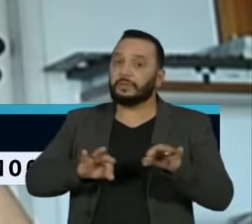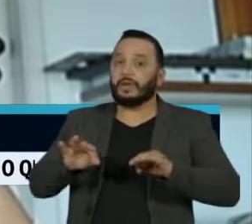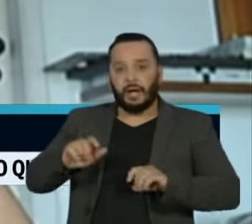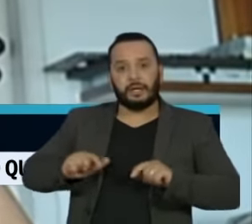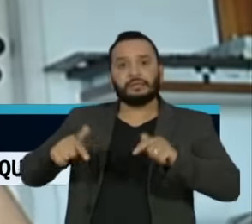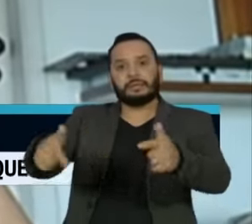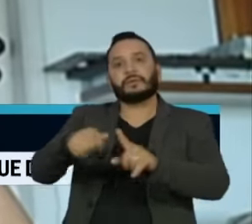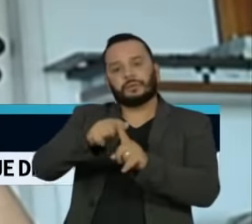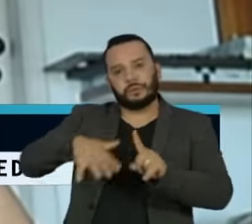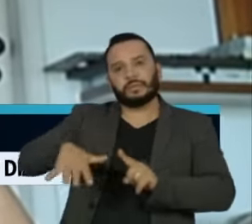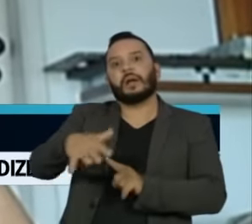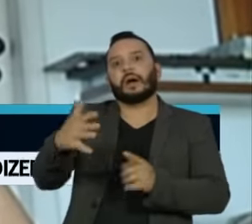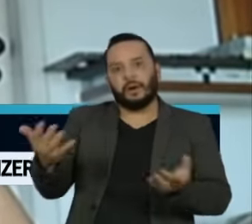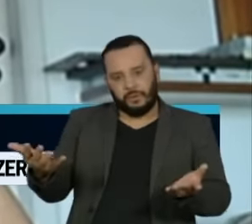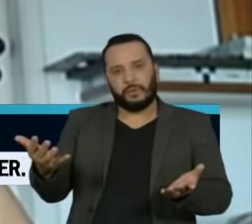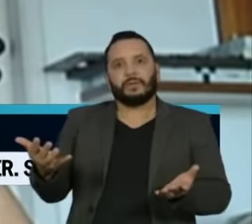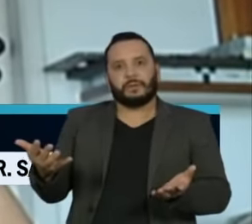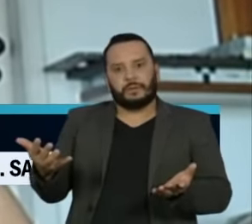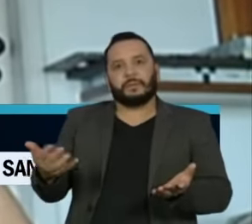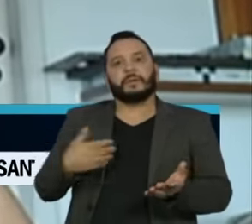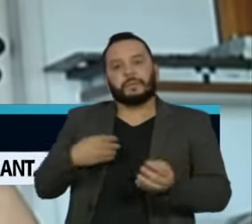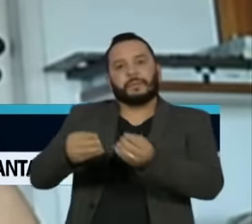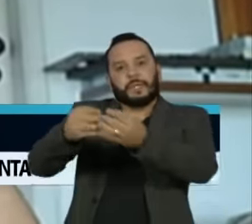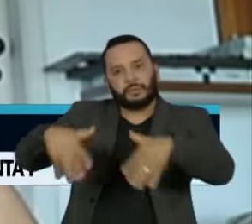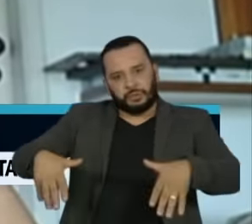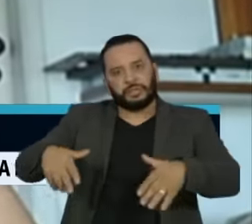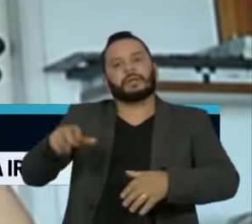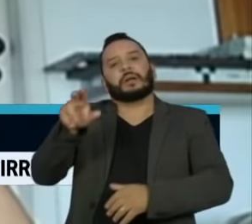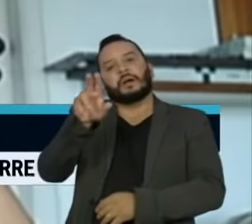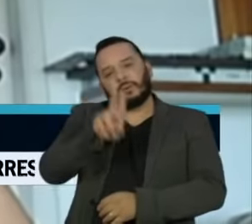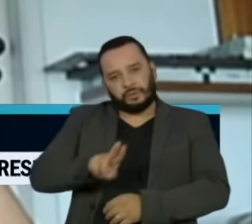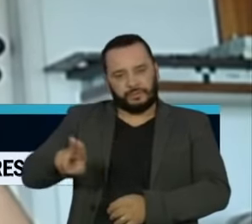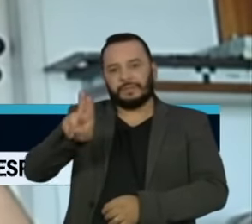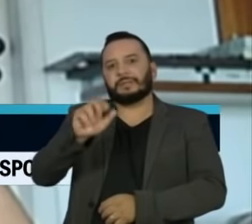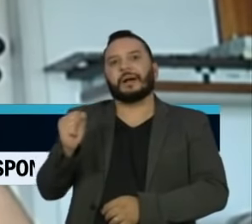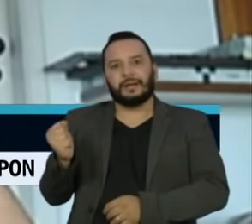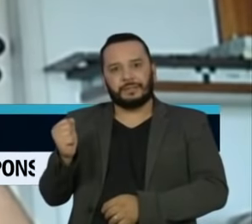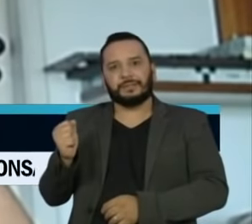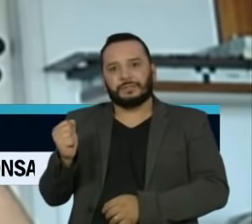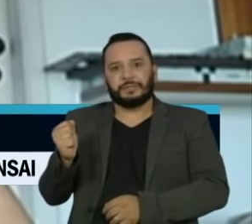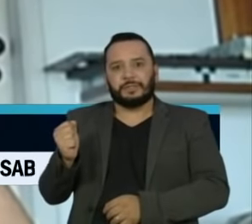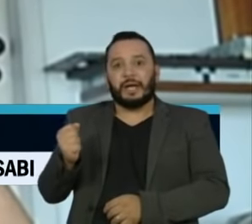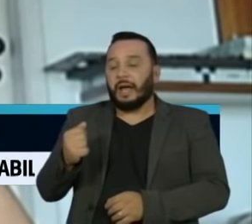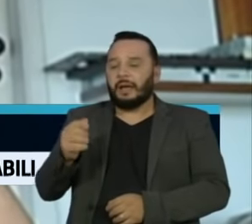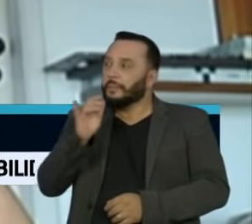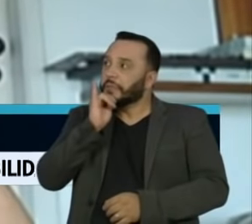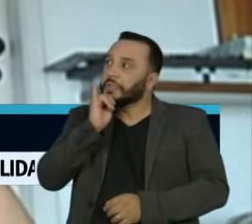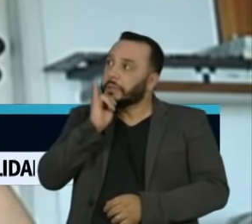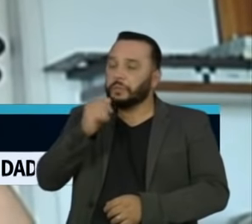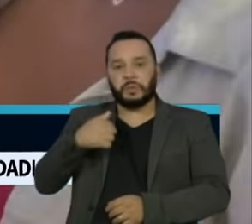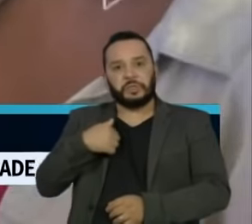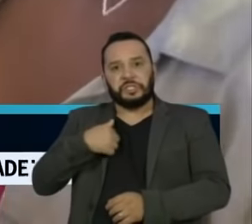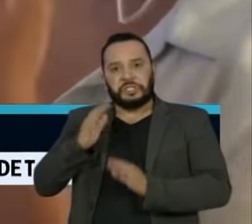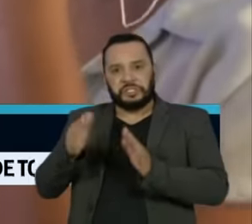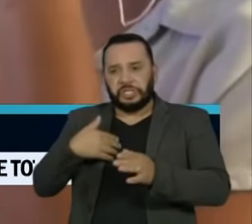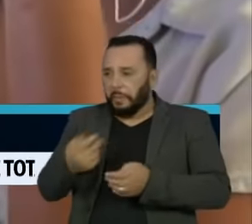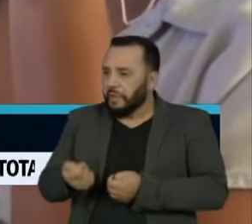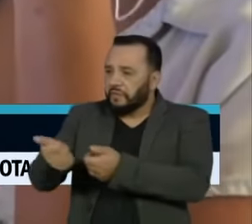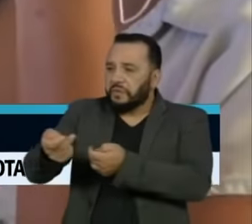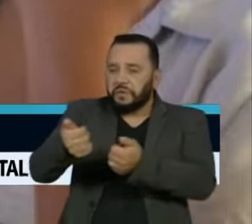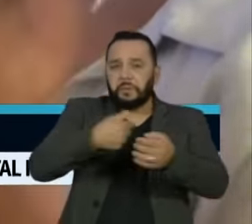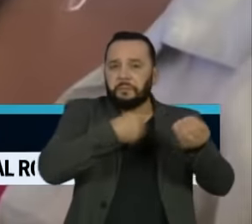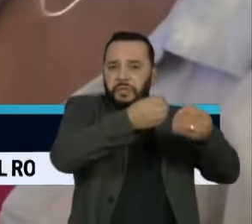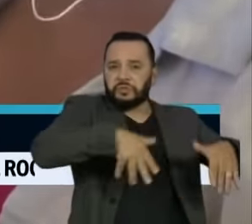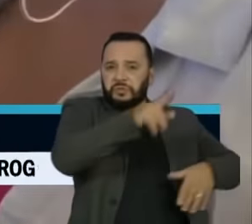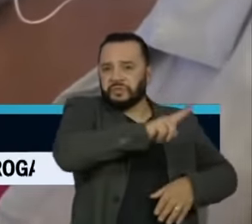comprometem a excelência da universidade não foi confirmada pelo nosso estudo. Beatriz